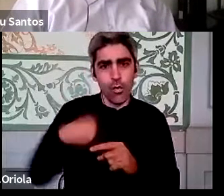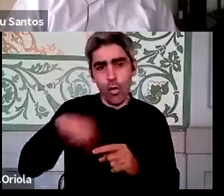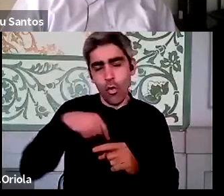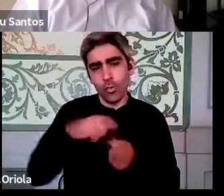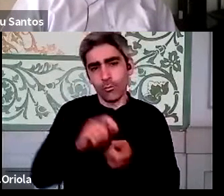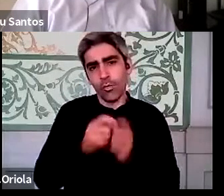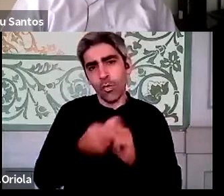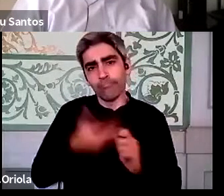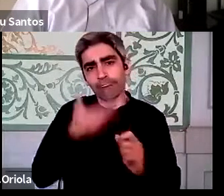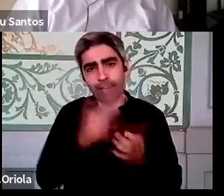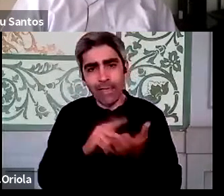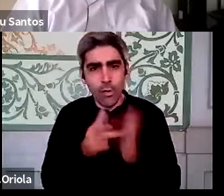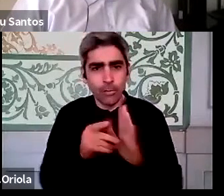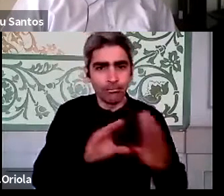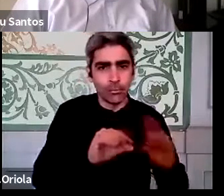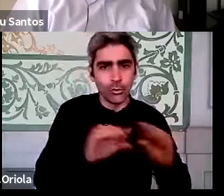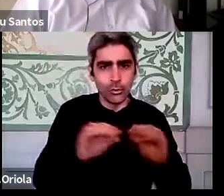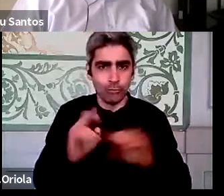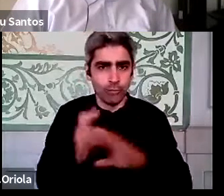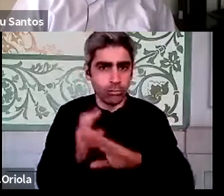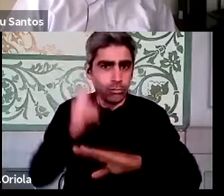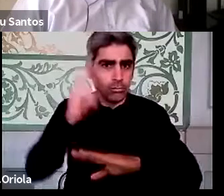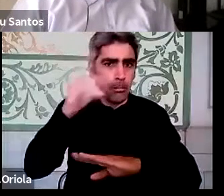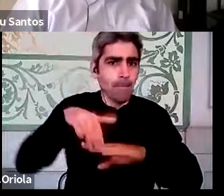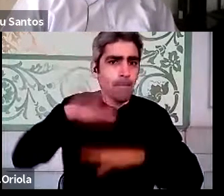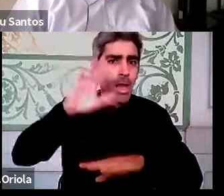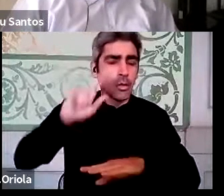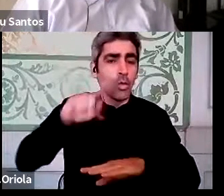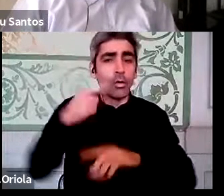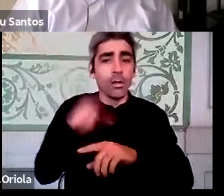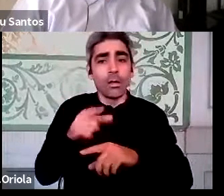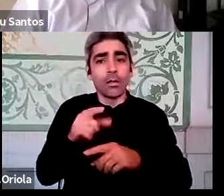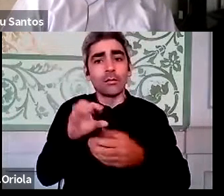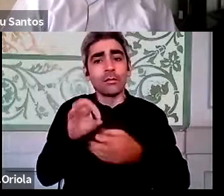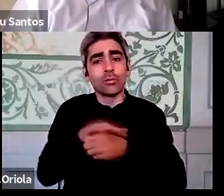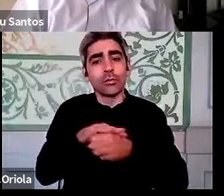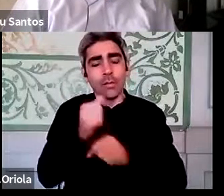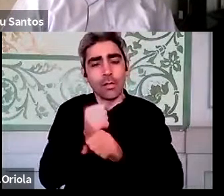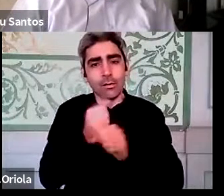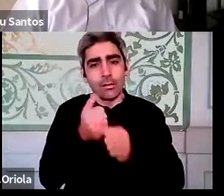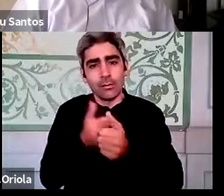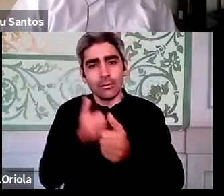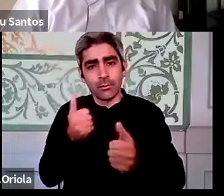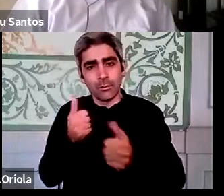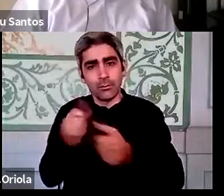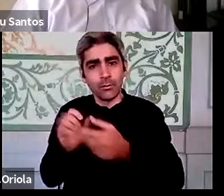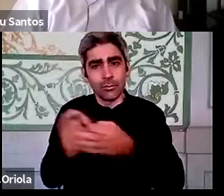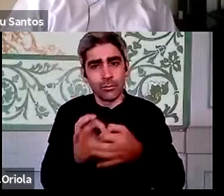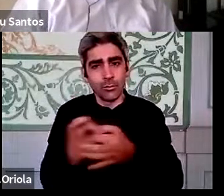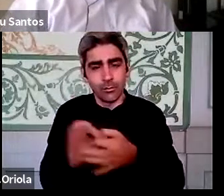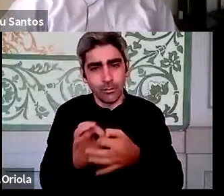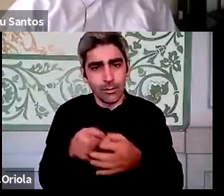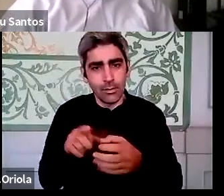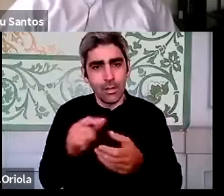aptidões tecnológicas muito, eu diria mais do que a questão do teletrabalho e de colaborar é o